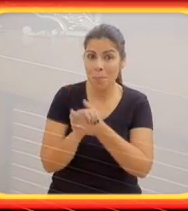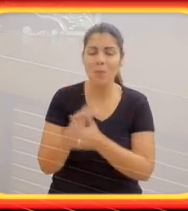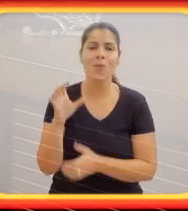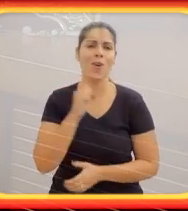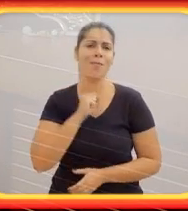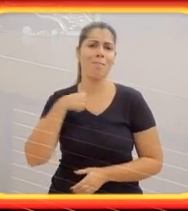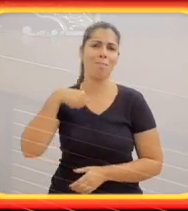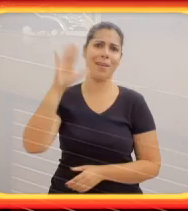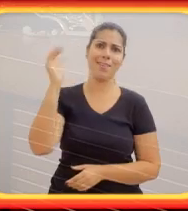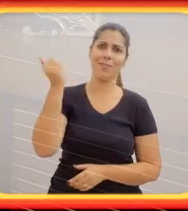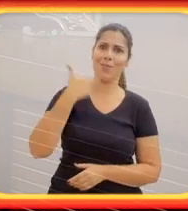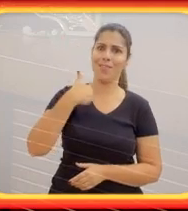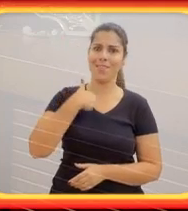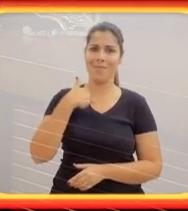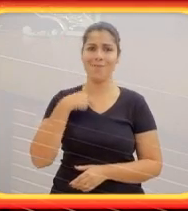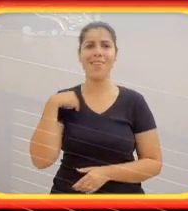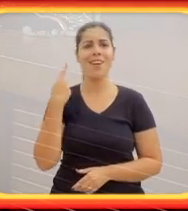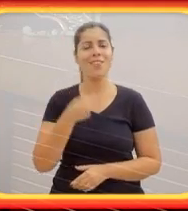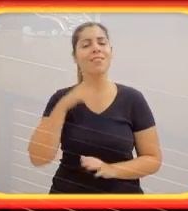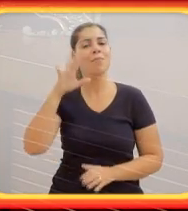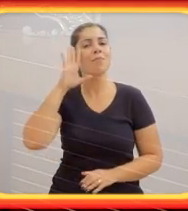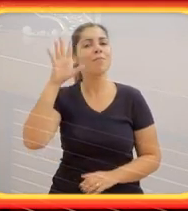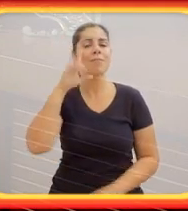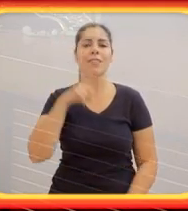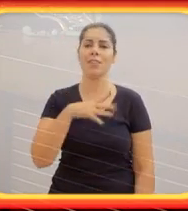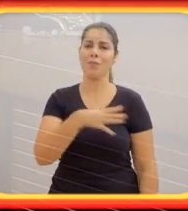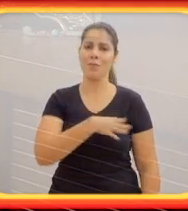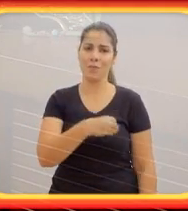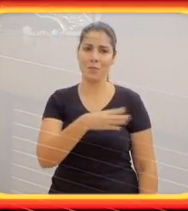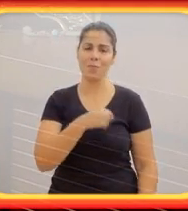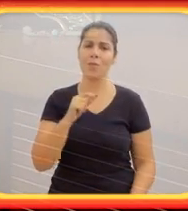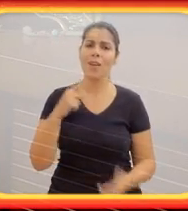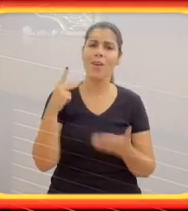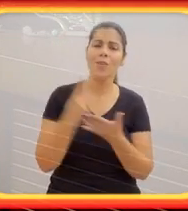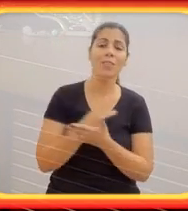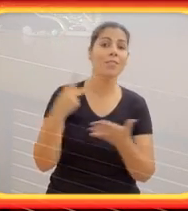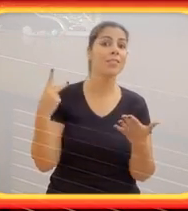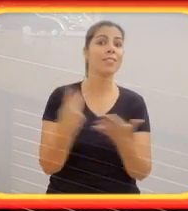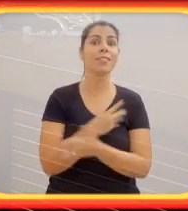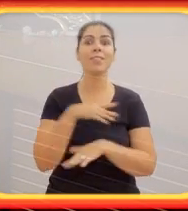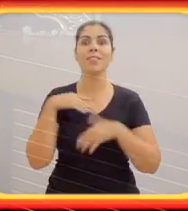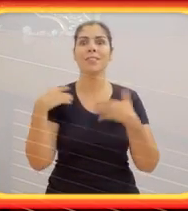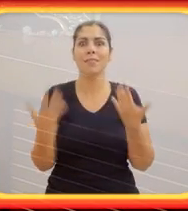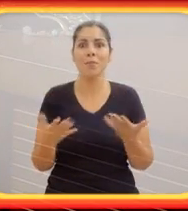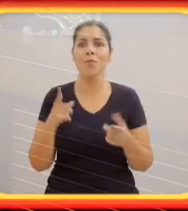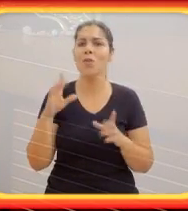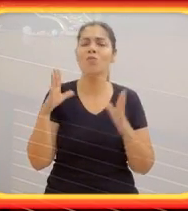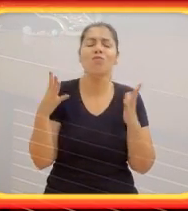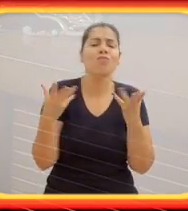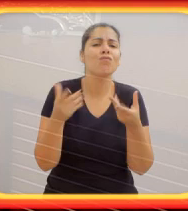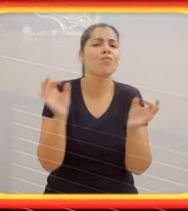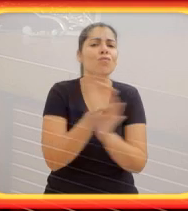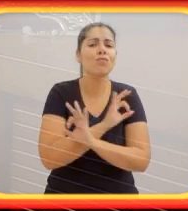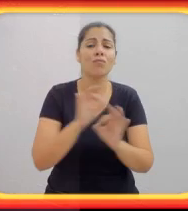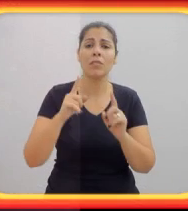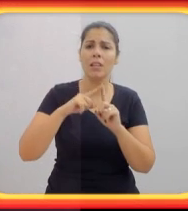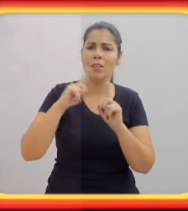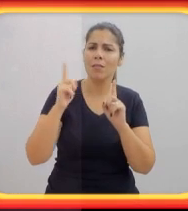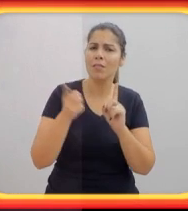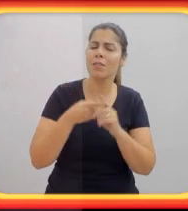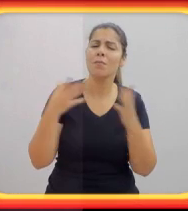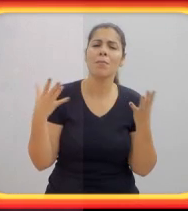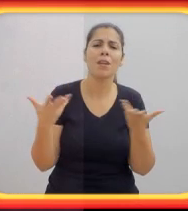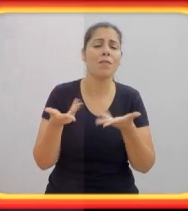vocação, sempre gostei muito de criança. E meu marido gostava muito mais do que eu. E a gente sempre sonhou em ter um filho.